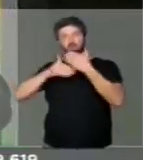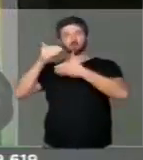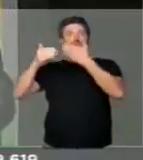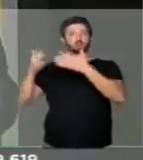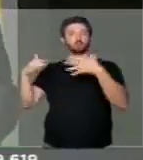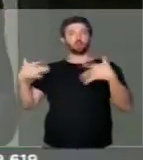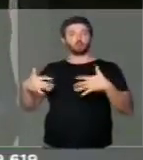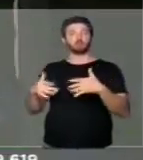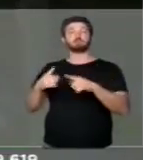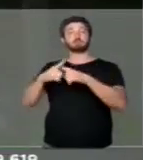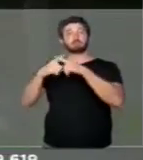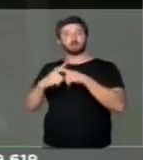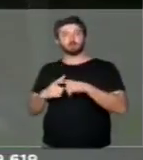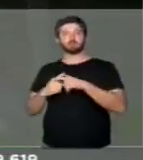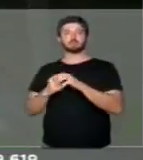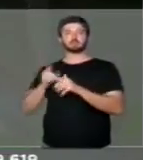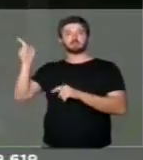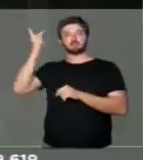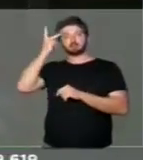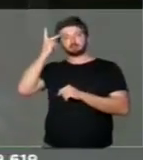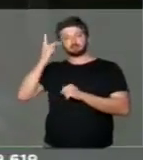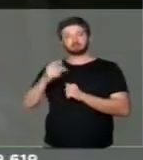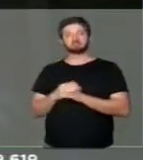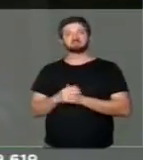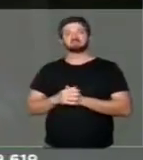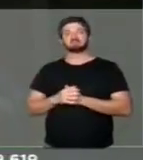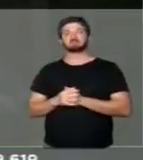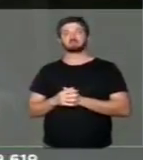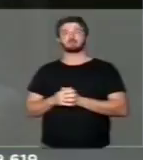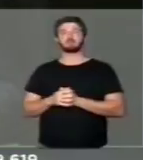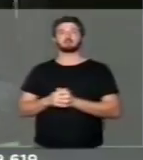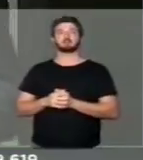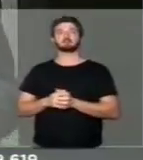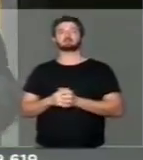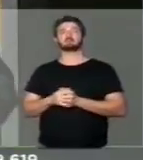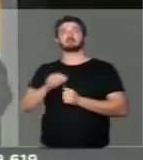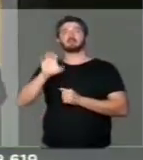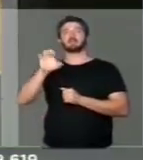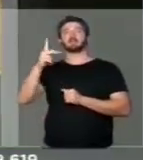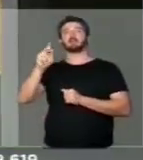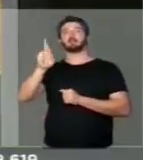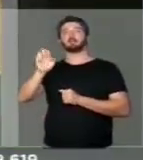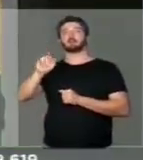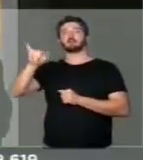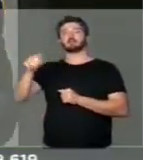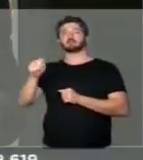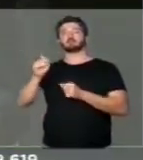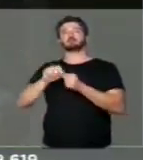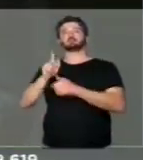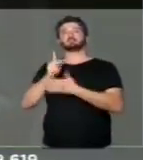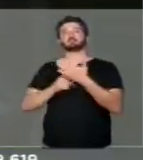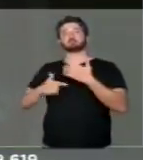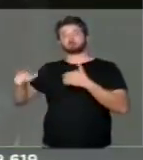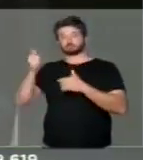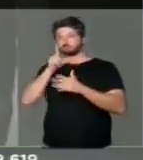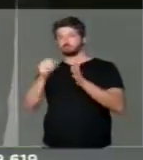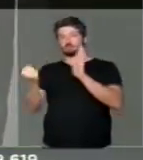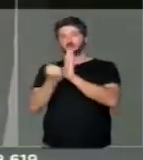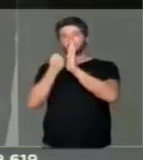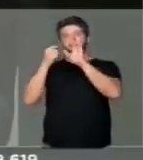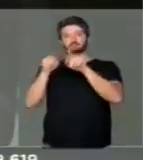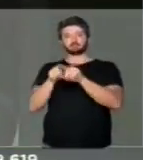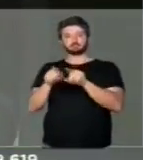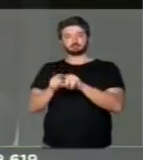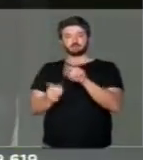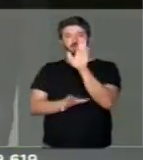na competição do SEBRAE de São Paulo. E o É Pra Já, que é um outro programa, ganhou o seu selo na categoria de